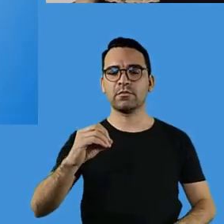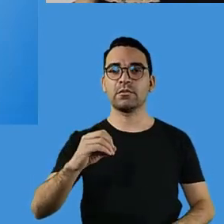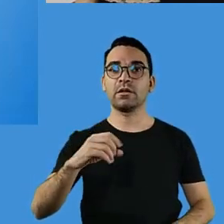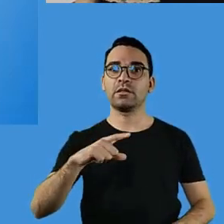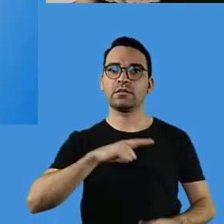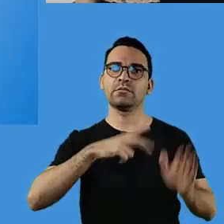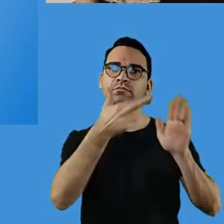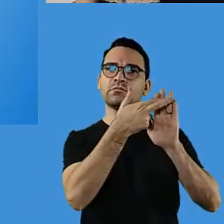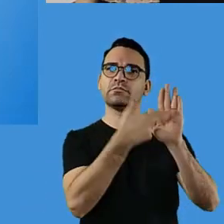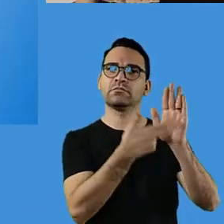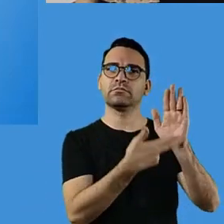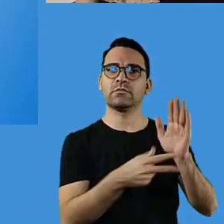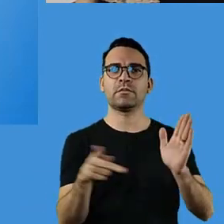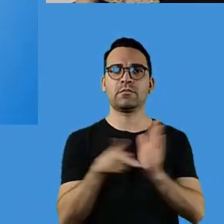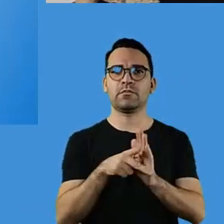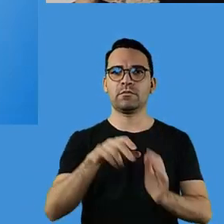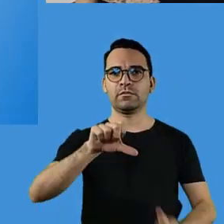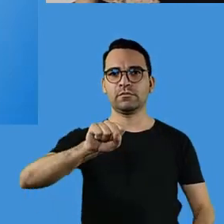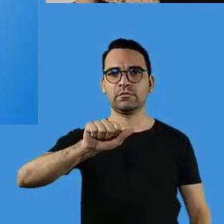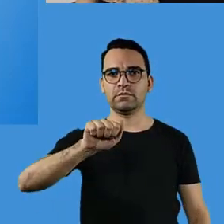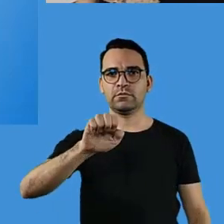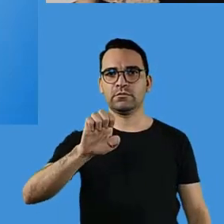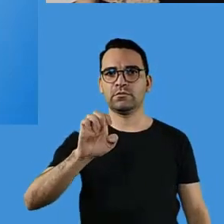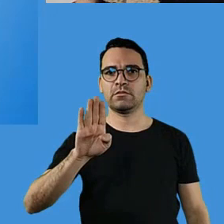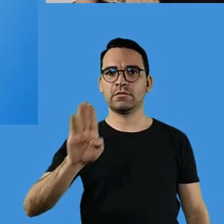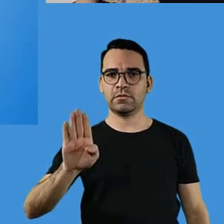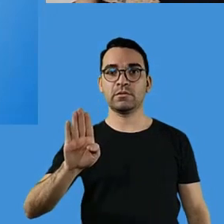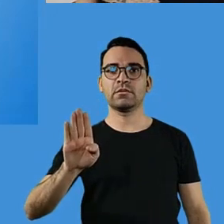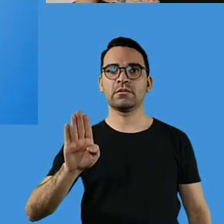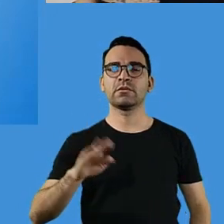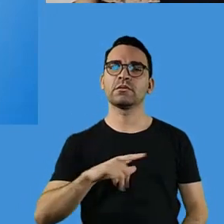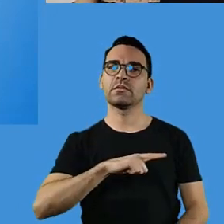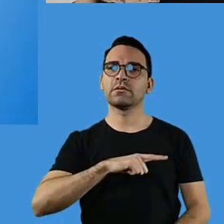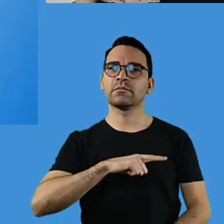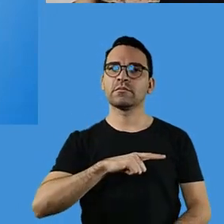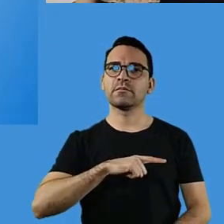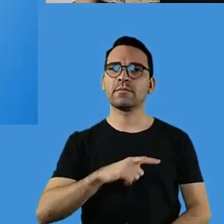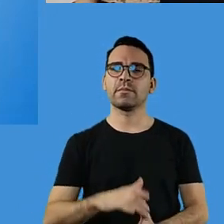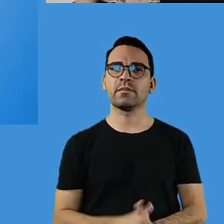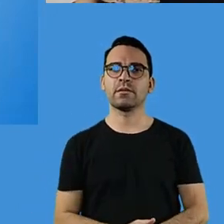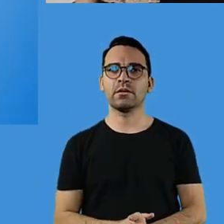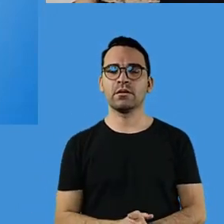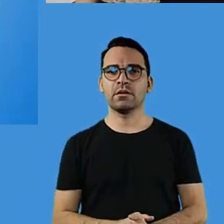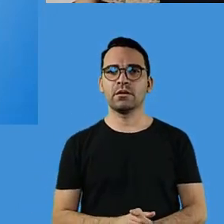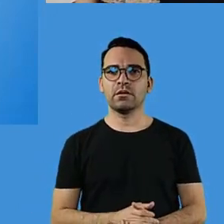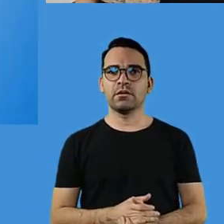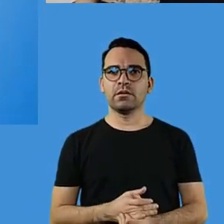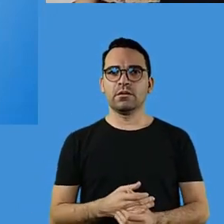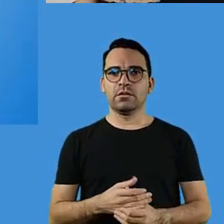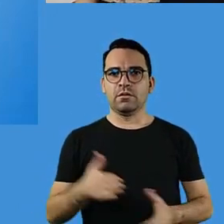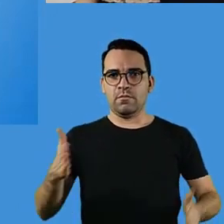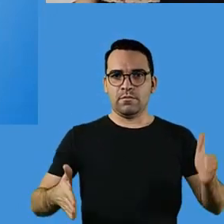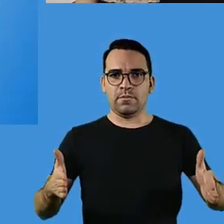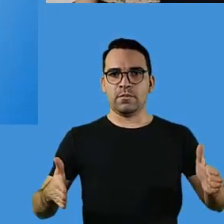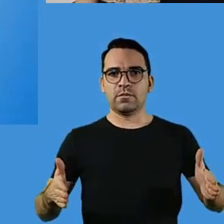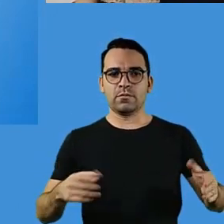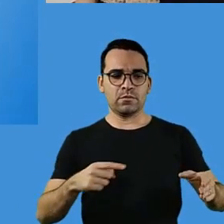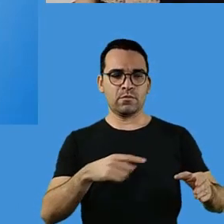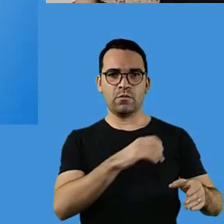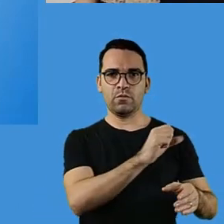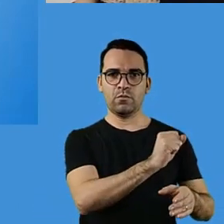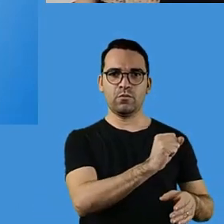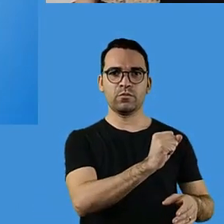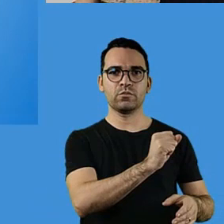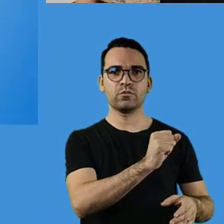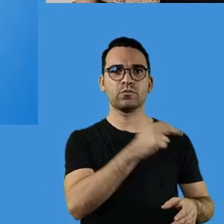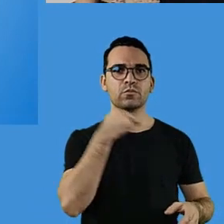diretrizes para o SAEB. E nessa portaria, a aplicação do SAEB está prevista para o período de